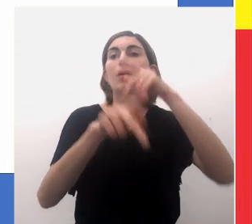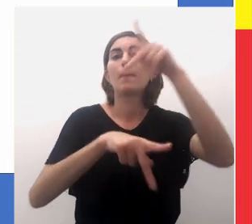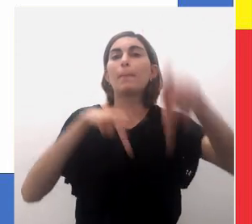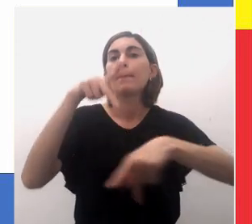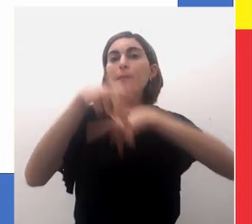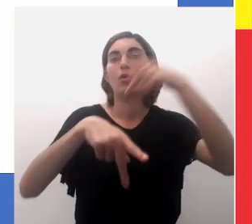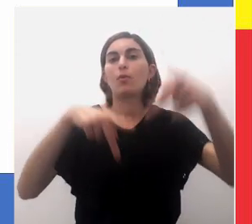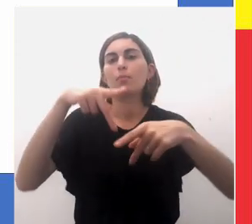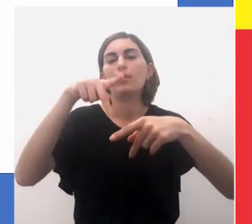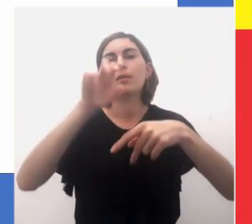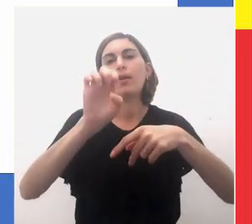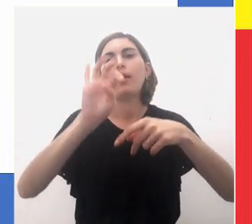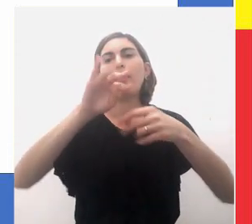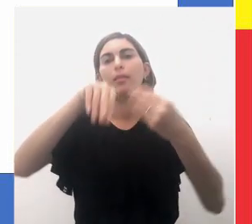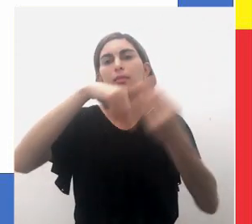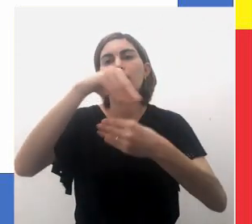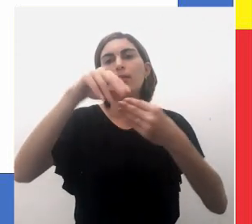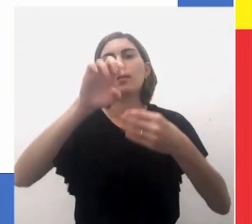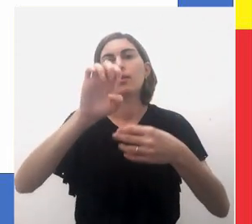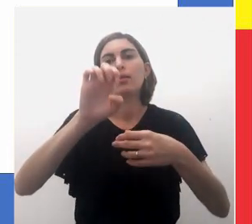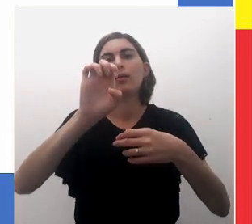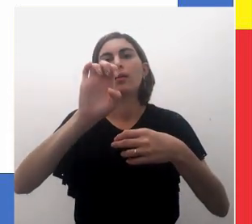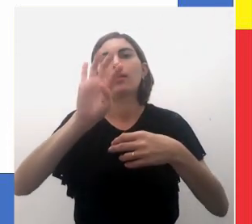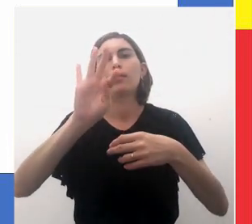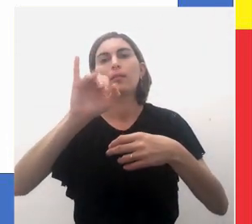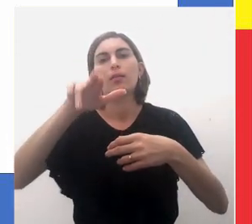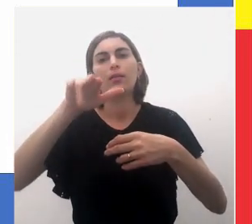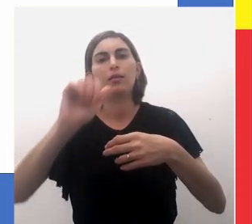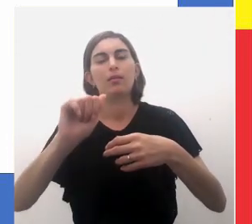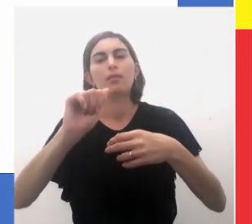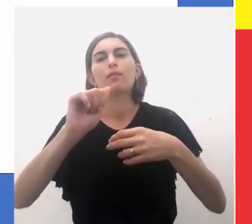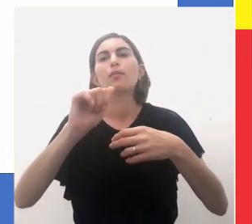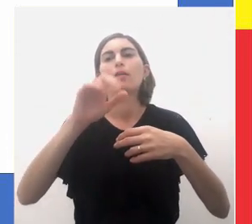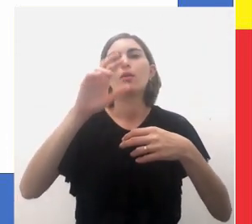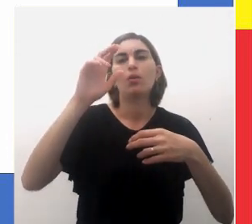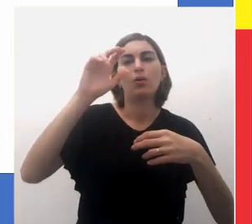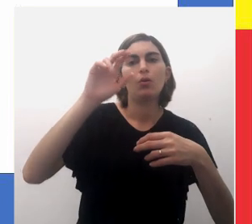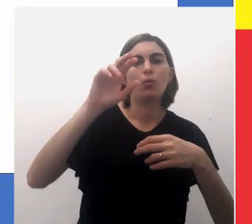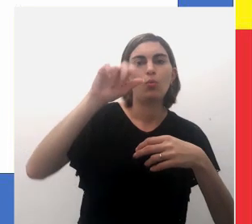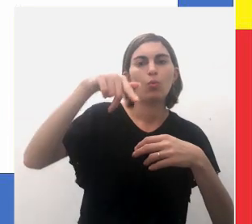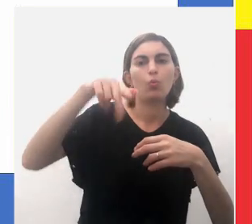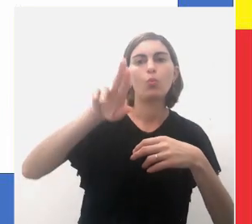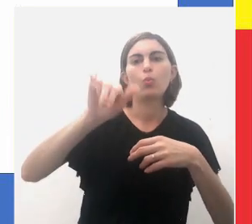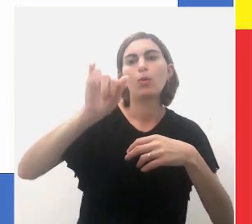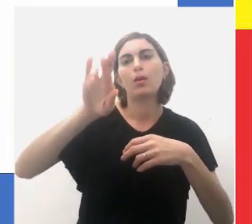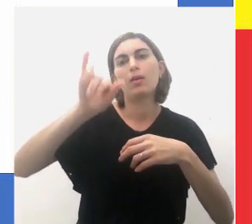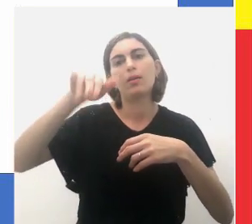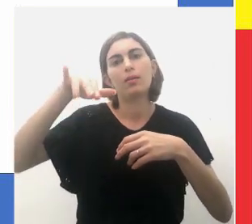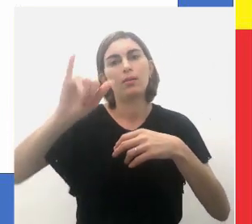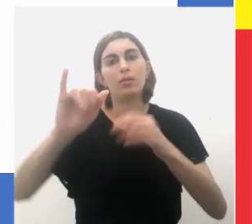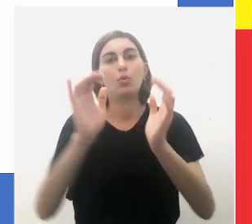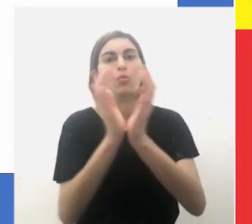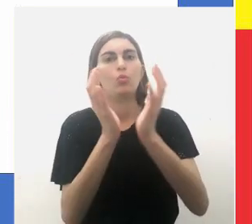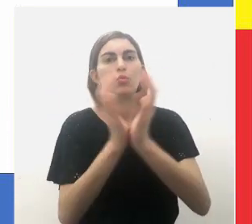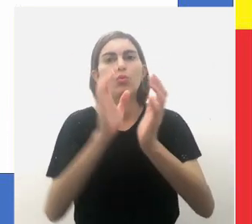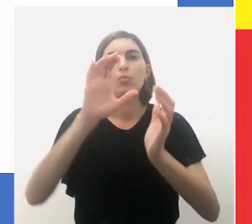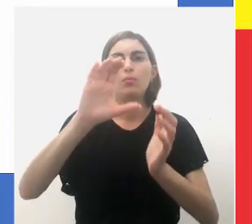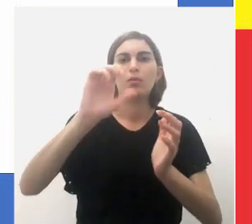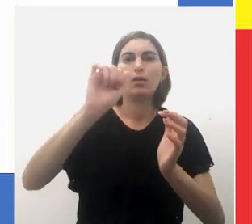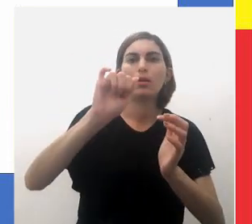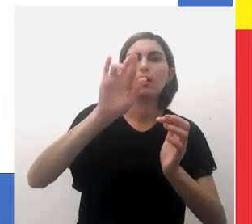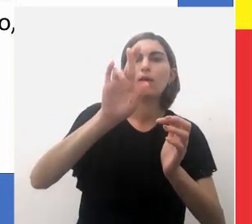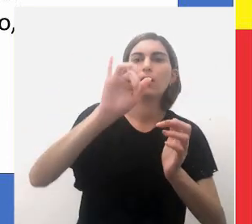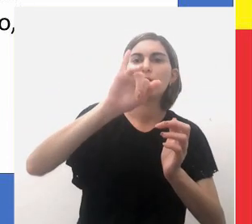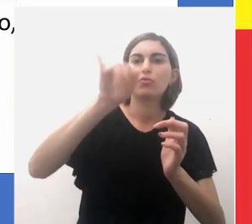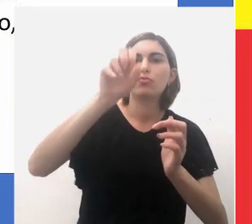étnica Guarani, mais especificamente o grupo Carijó.